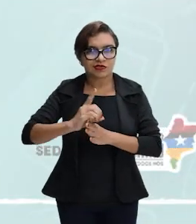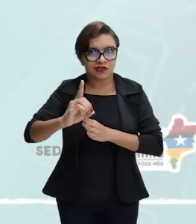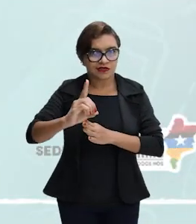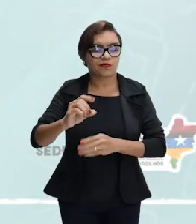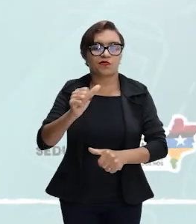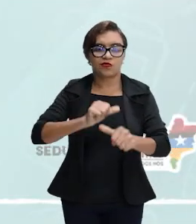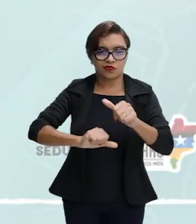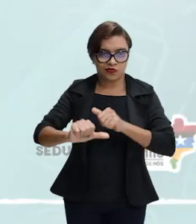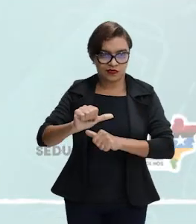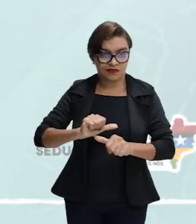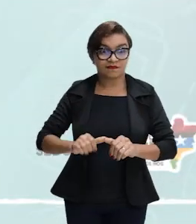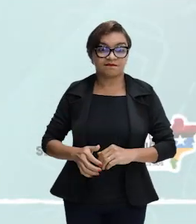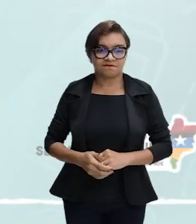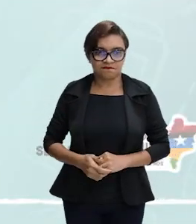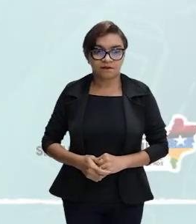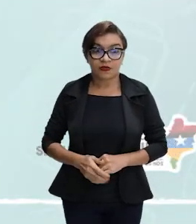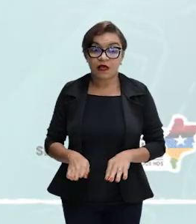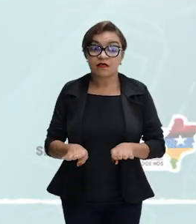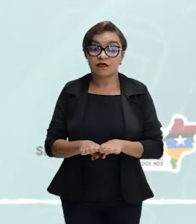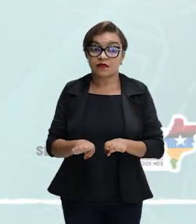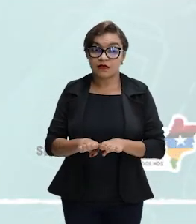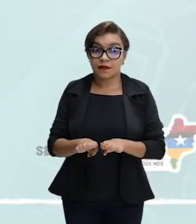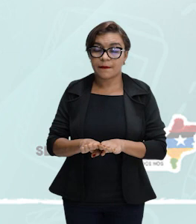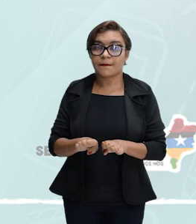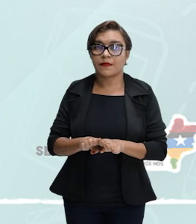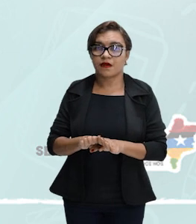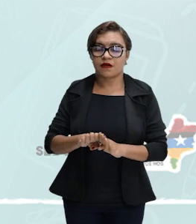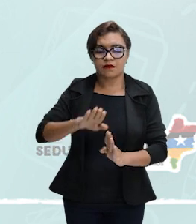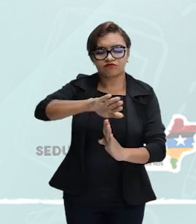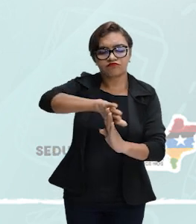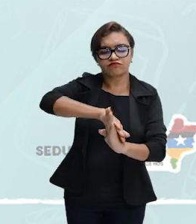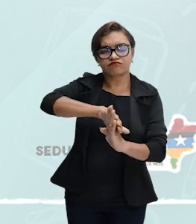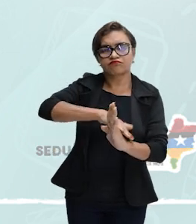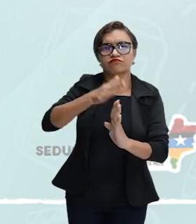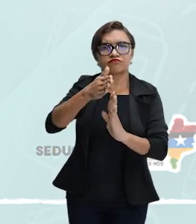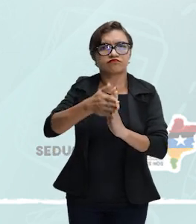refratores. Vamos falar do dióptero plano.